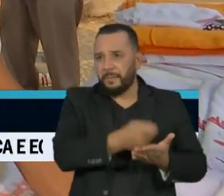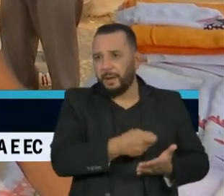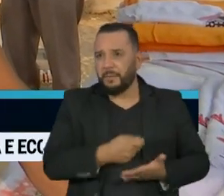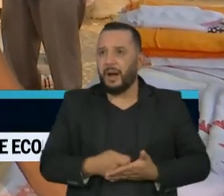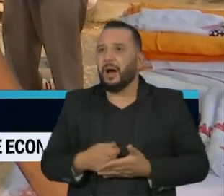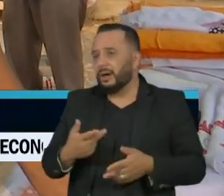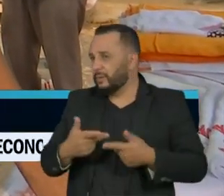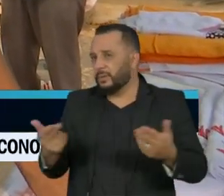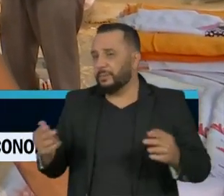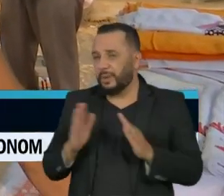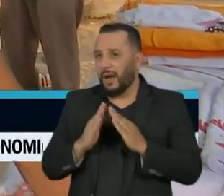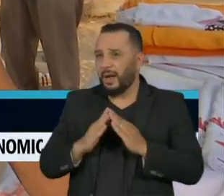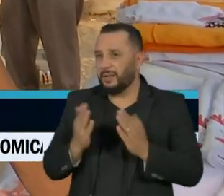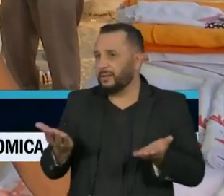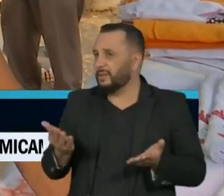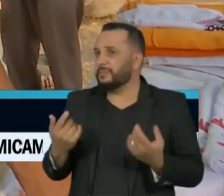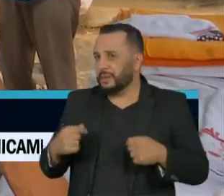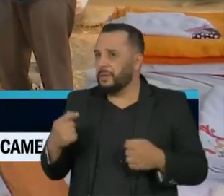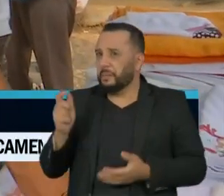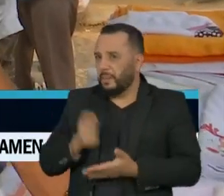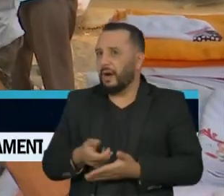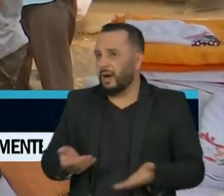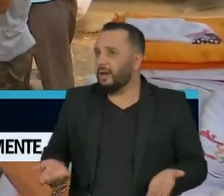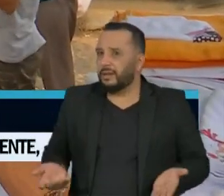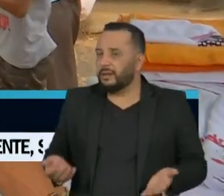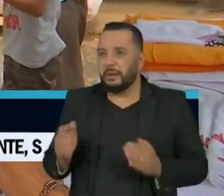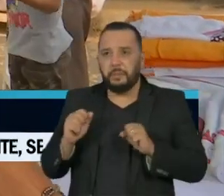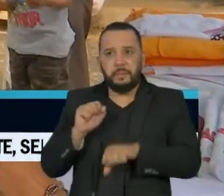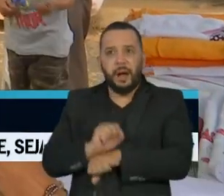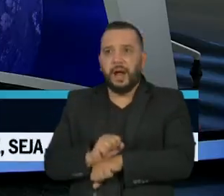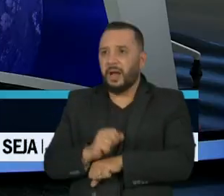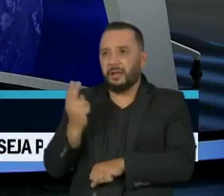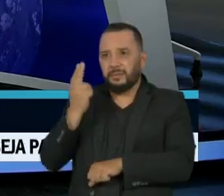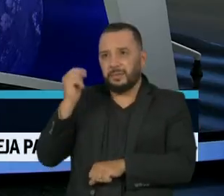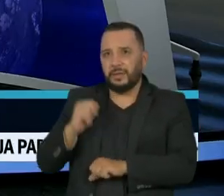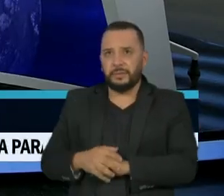em casa não dá certo. Parado não dá certo.